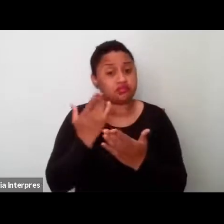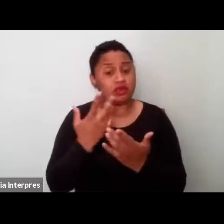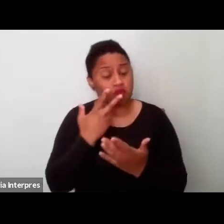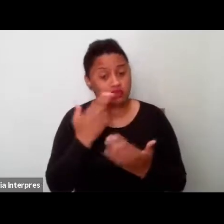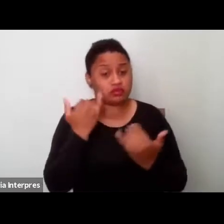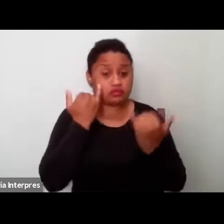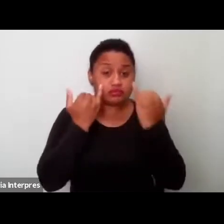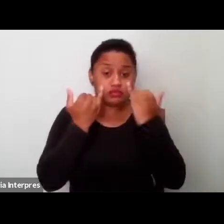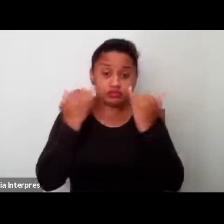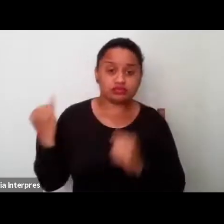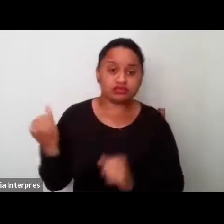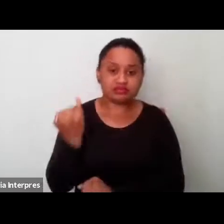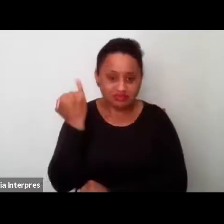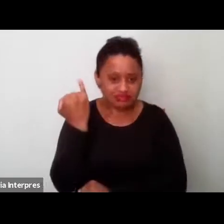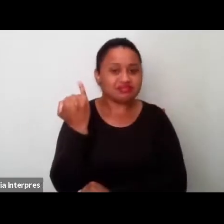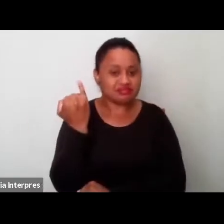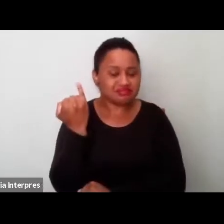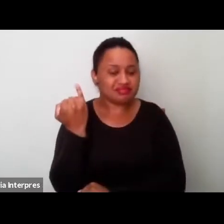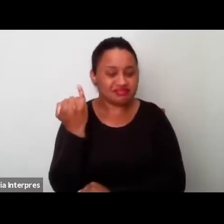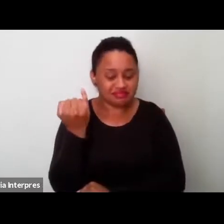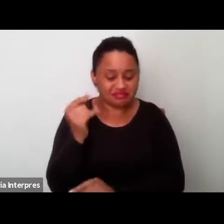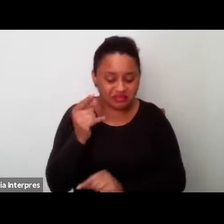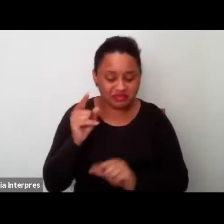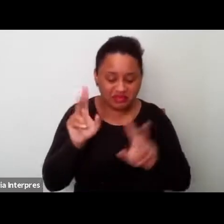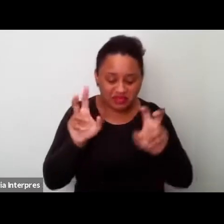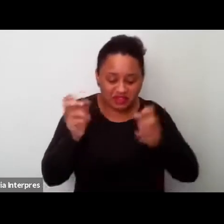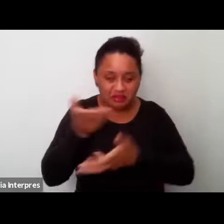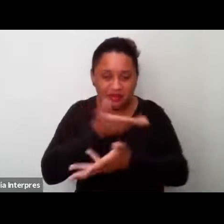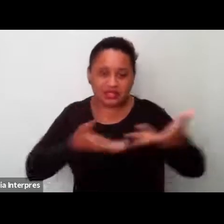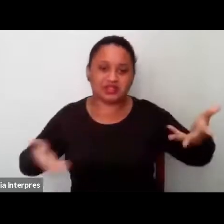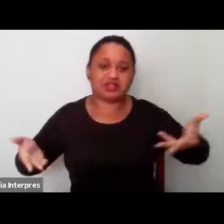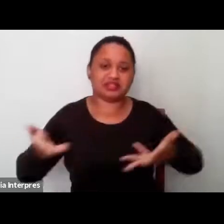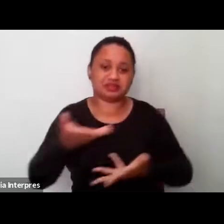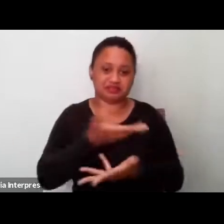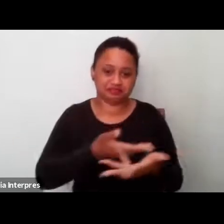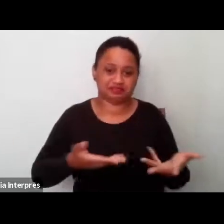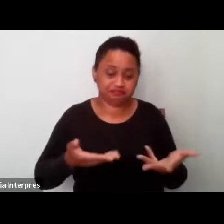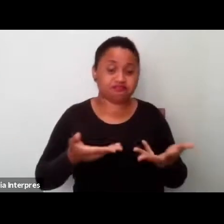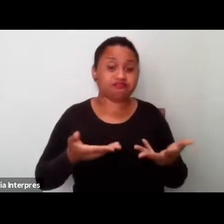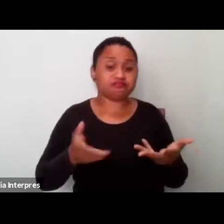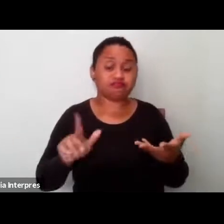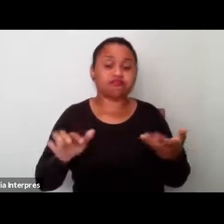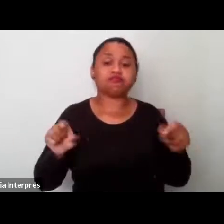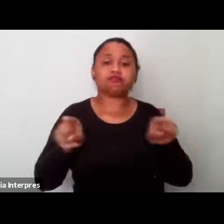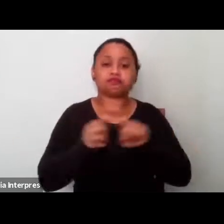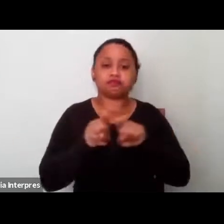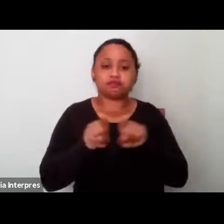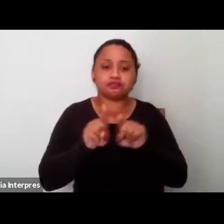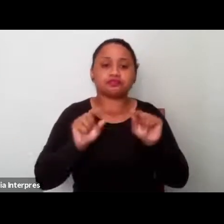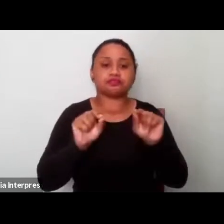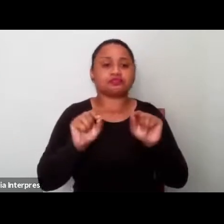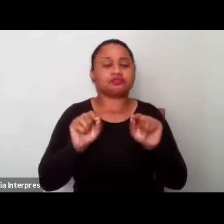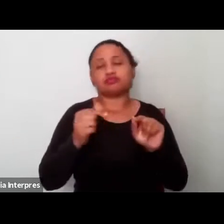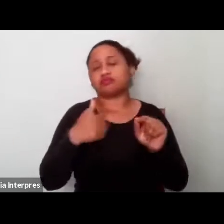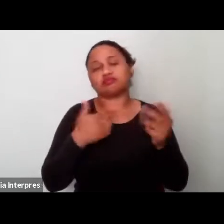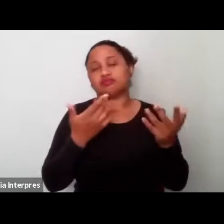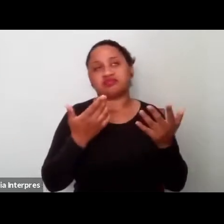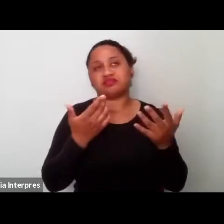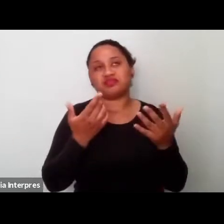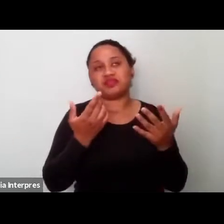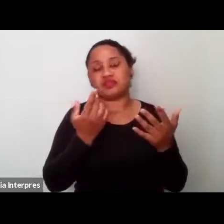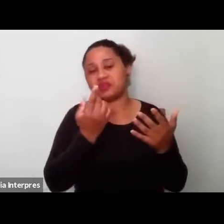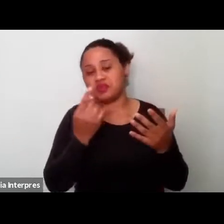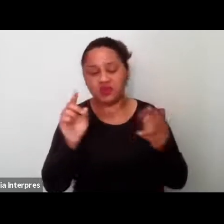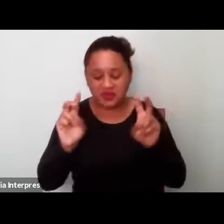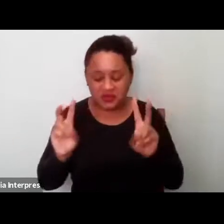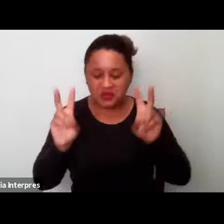nessa questão das sociabilidades. E indo, então, para a última, né, para o último